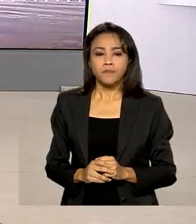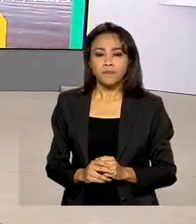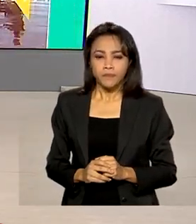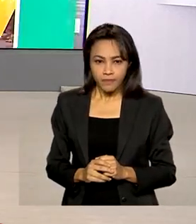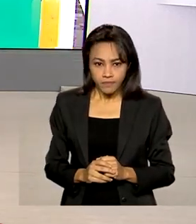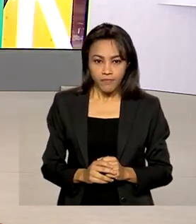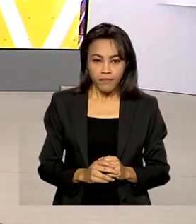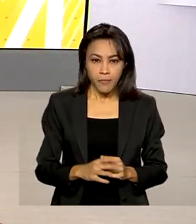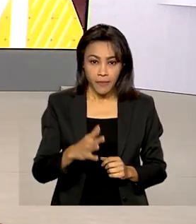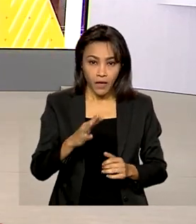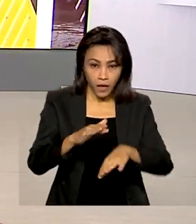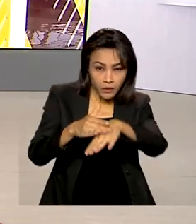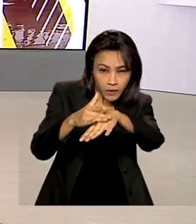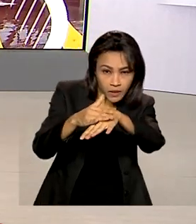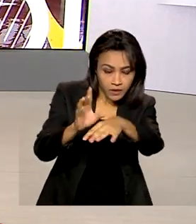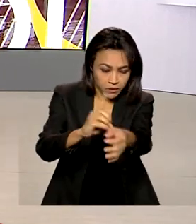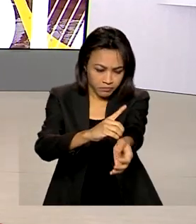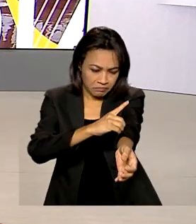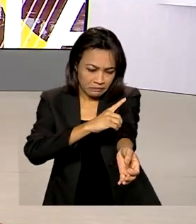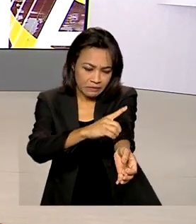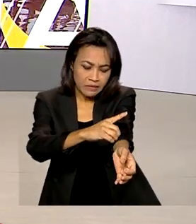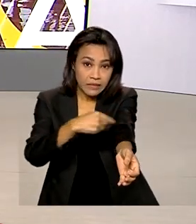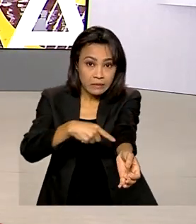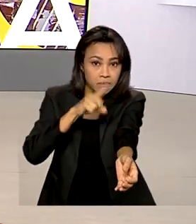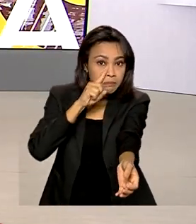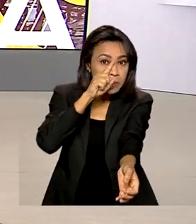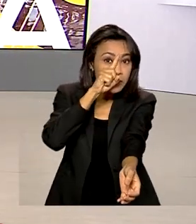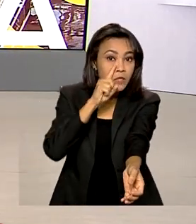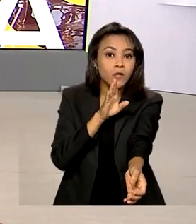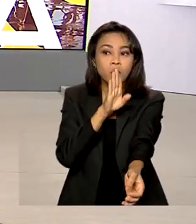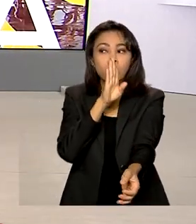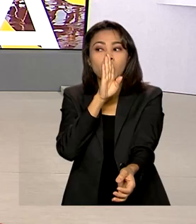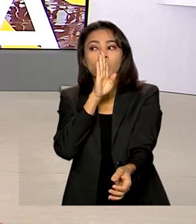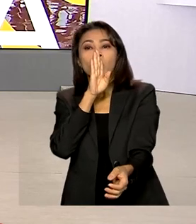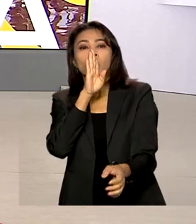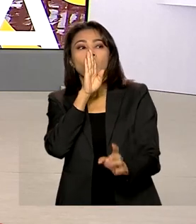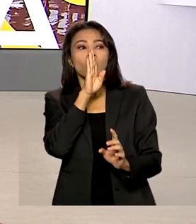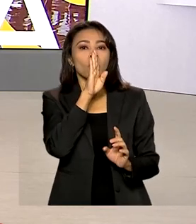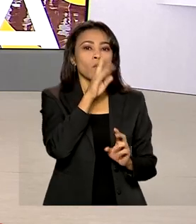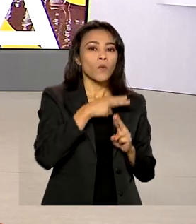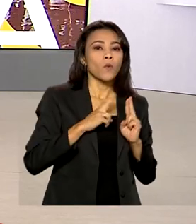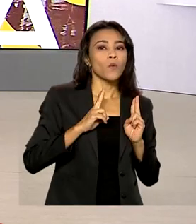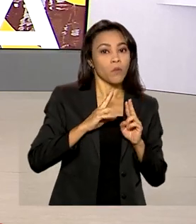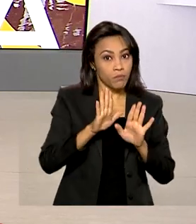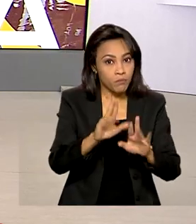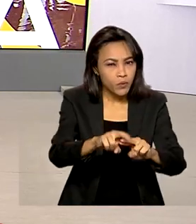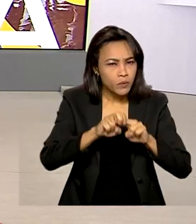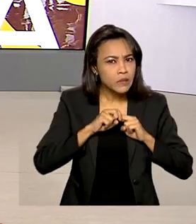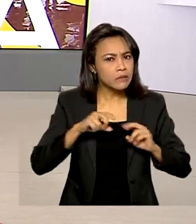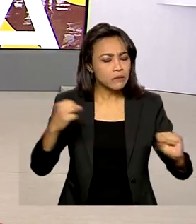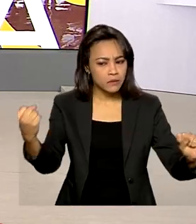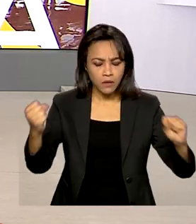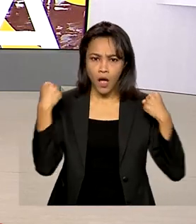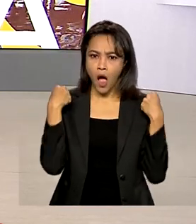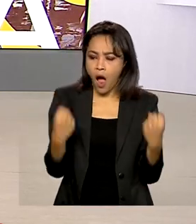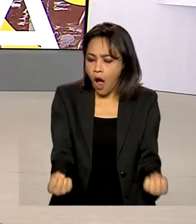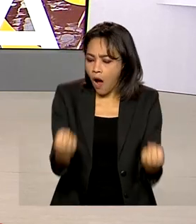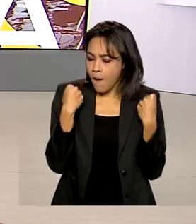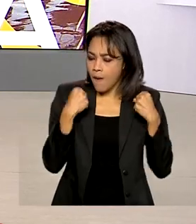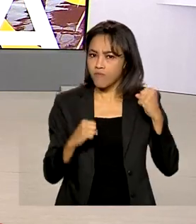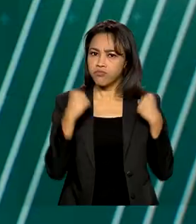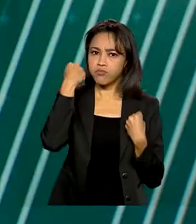O diabetes é uma doença perigosa e silenciosa. É por isso que a prevenção com atividades físicas é